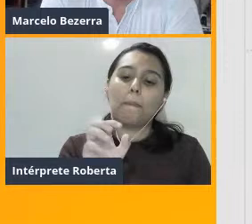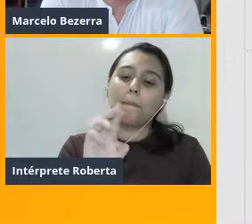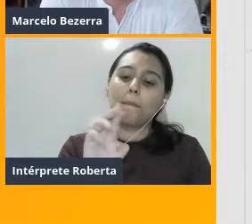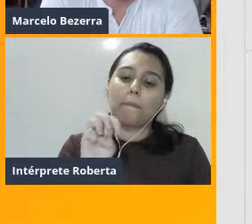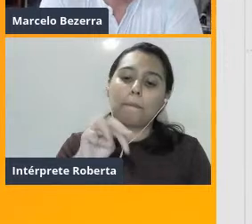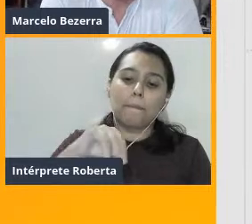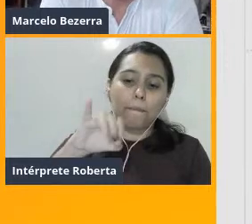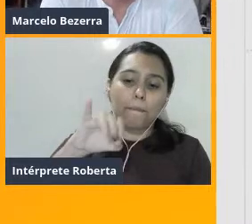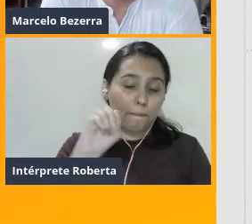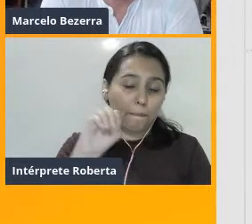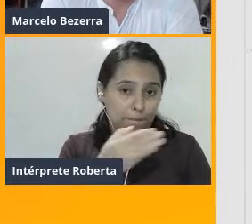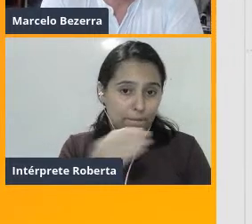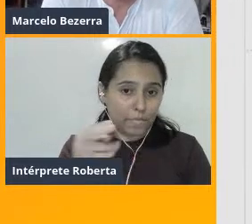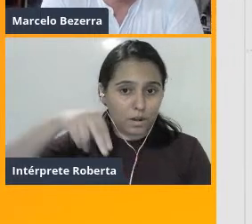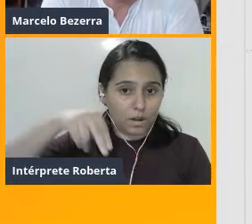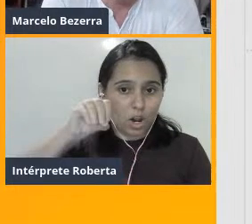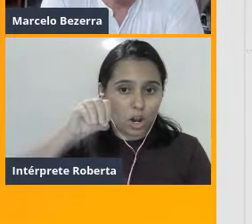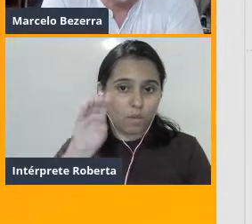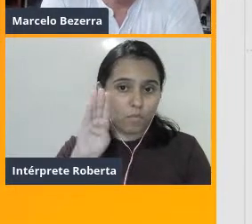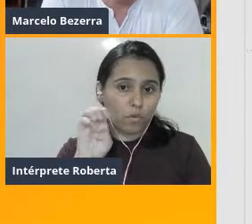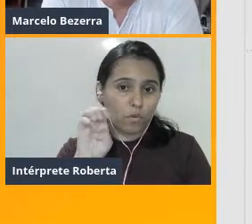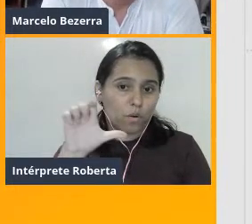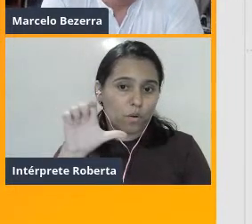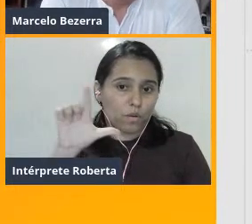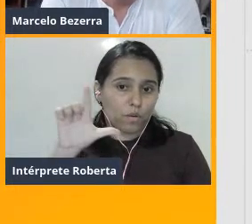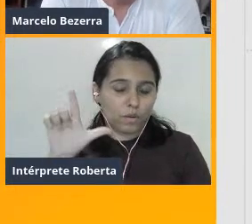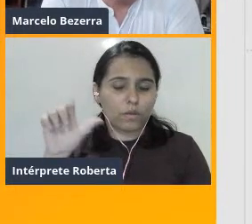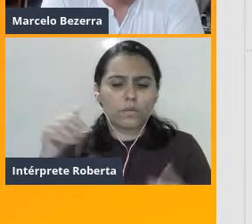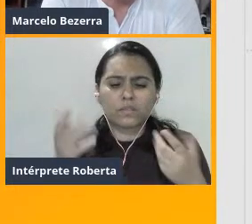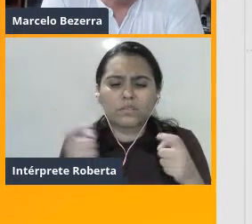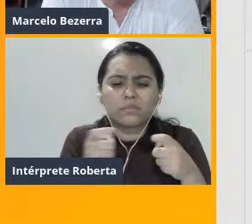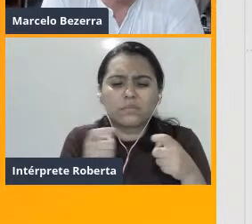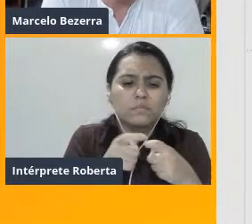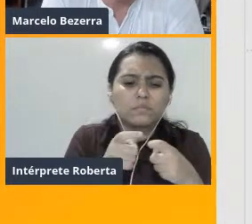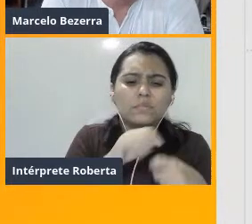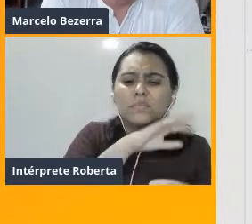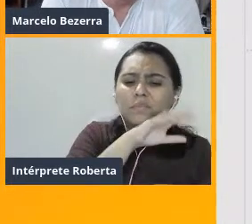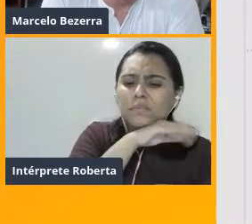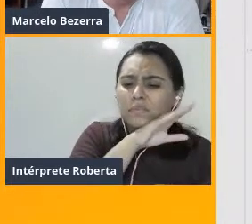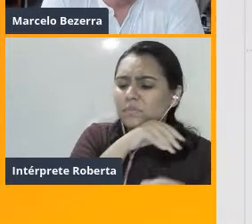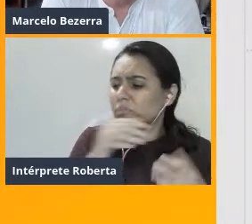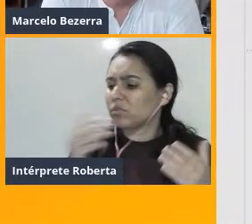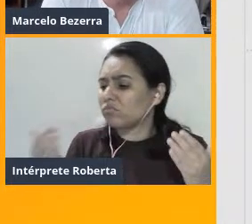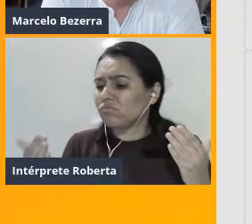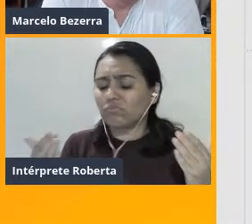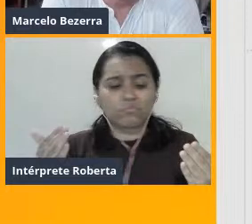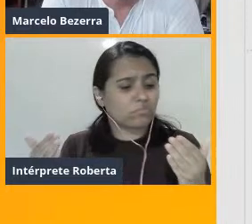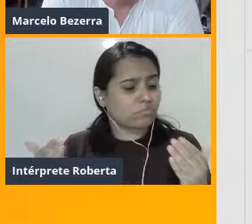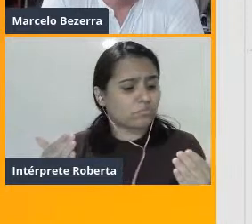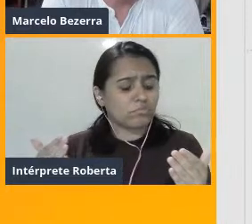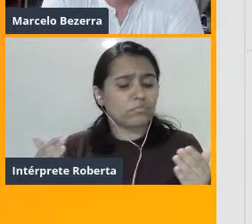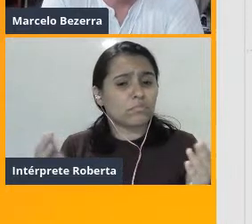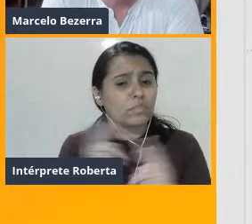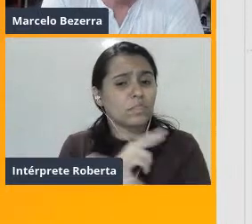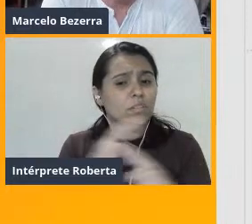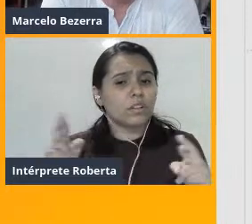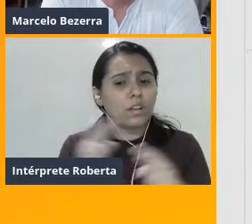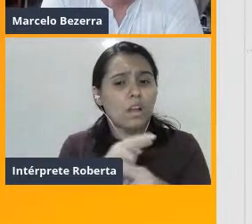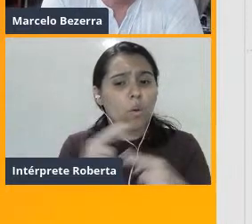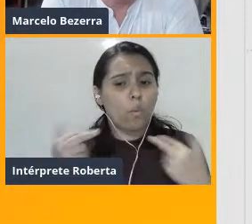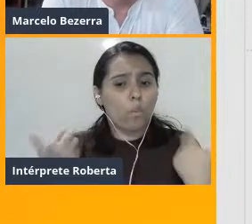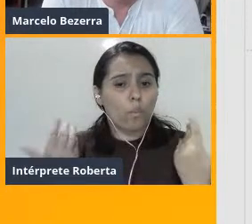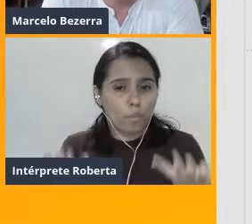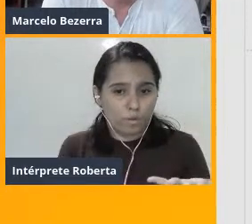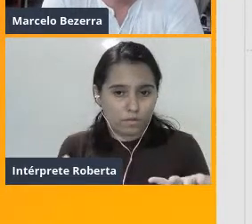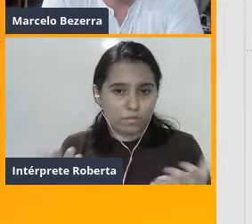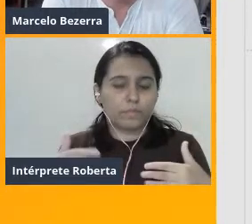medicina para animais tem a ver com isso? Na realidade, um dos pesquisadores